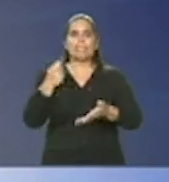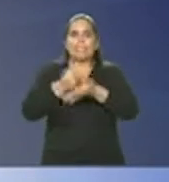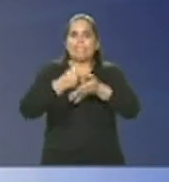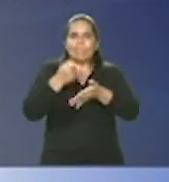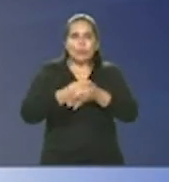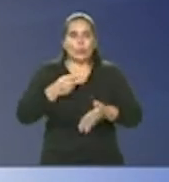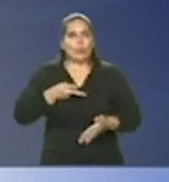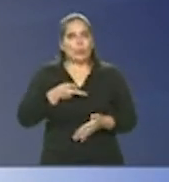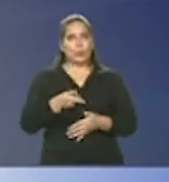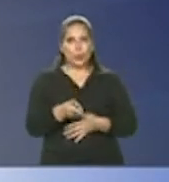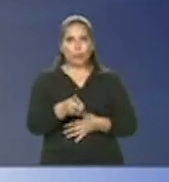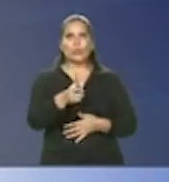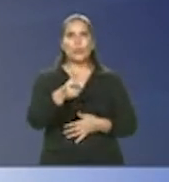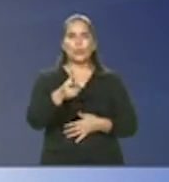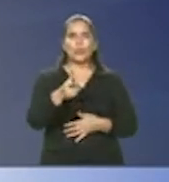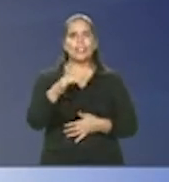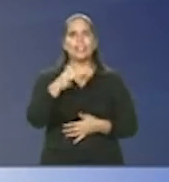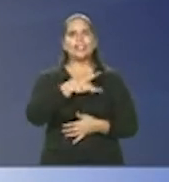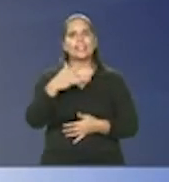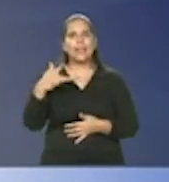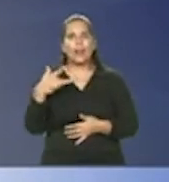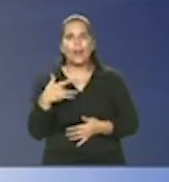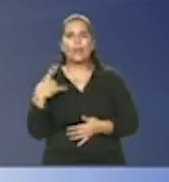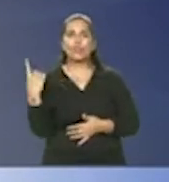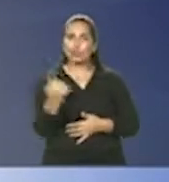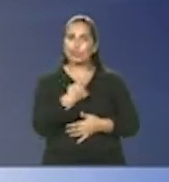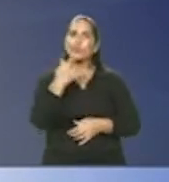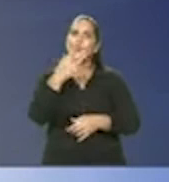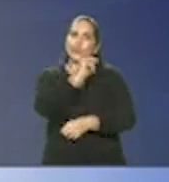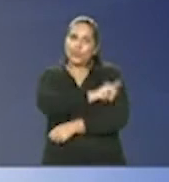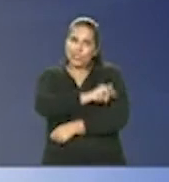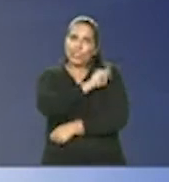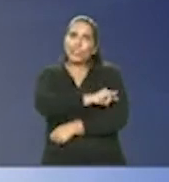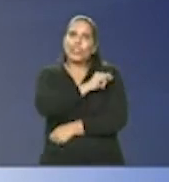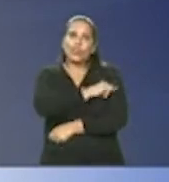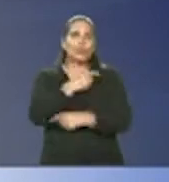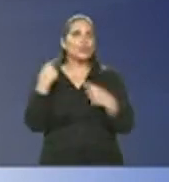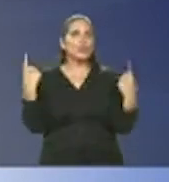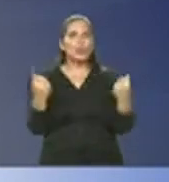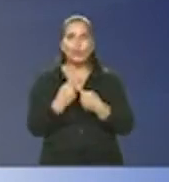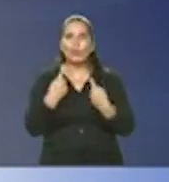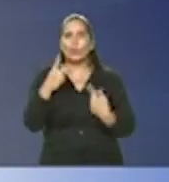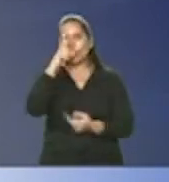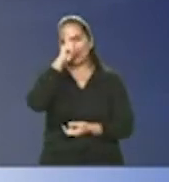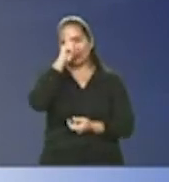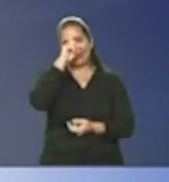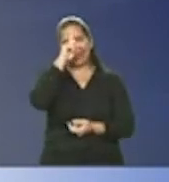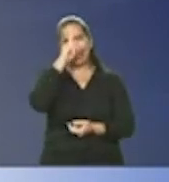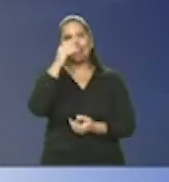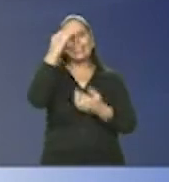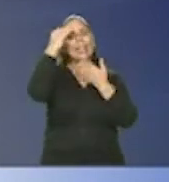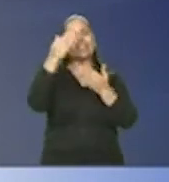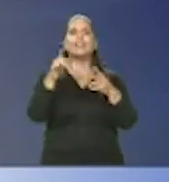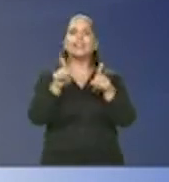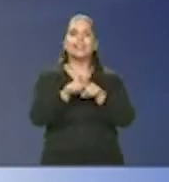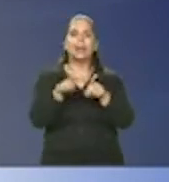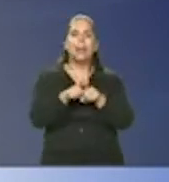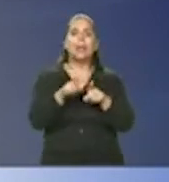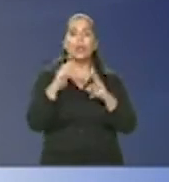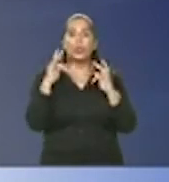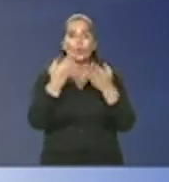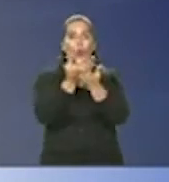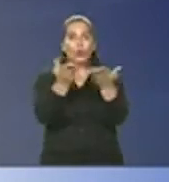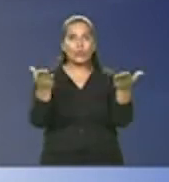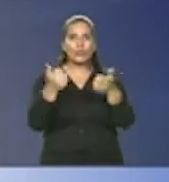luta em favor da saúde do Rio de Janeiro de nós todos nossos hospitais agradeço também a todos que nos